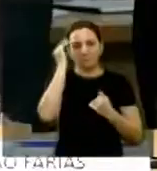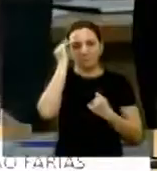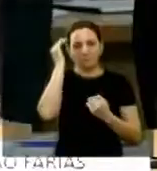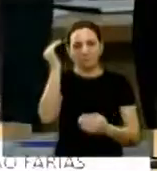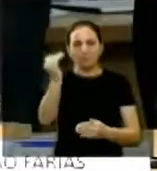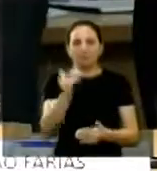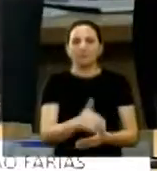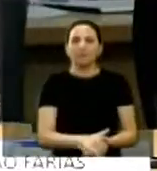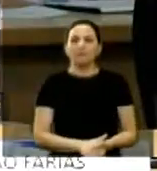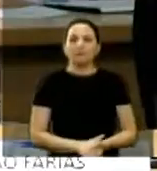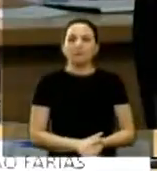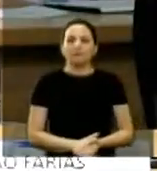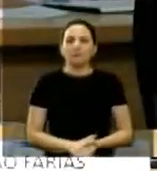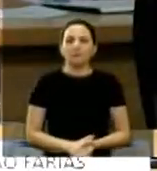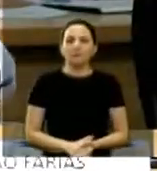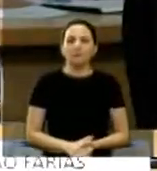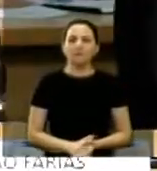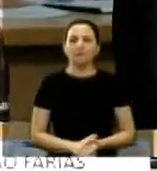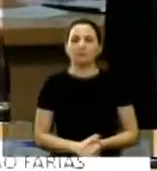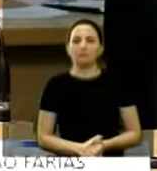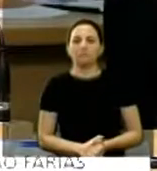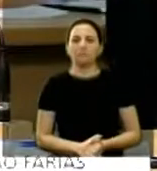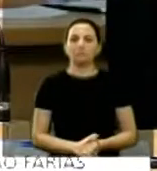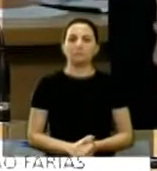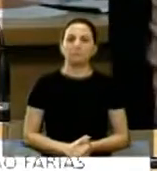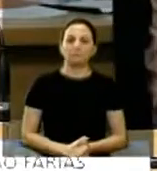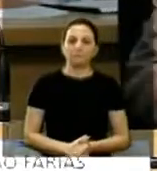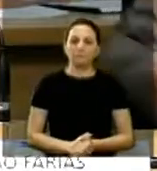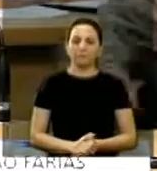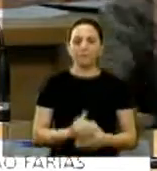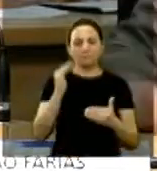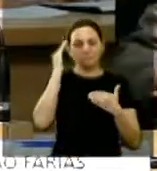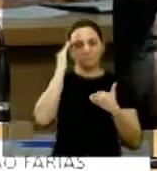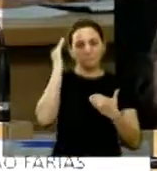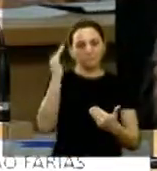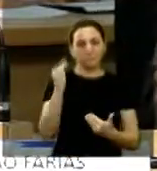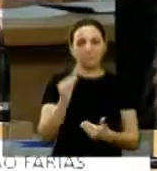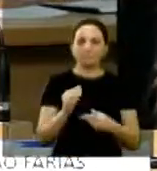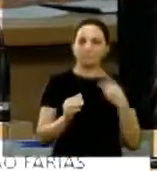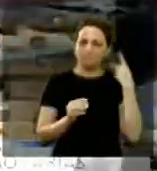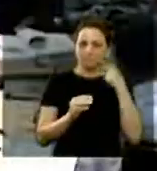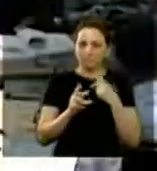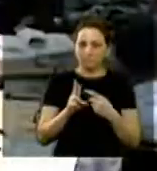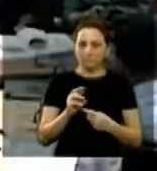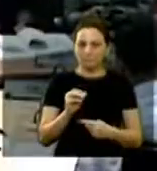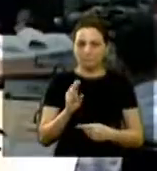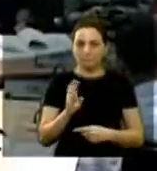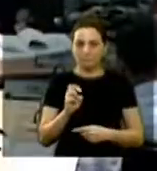vereador vereador roberval frais